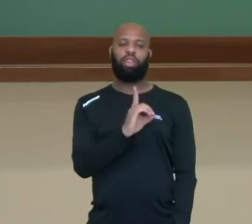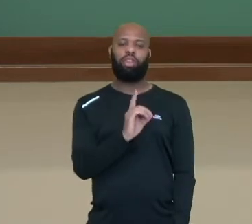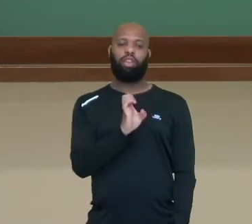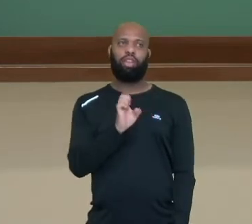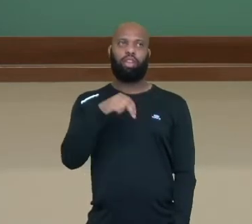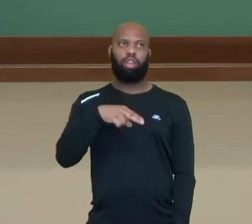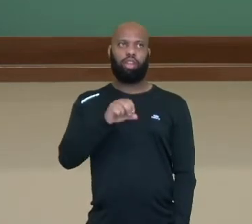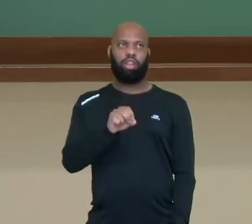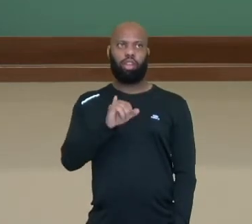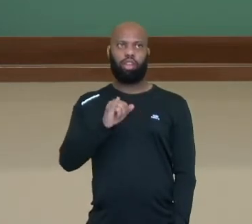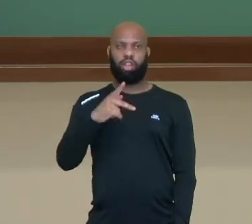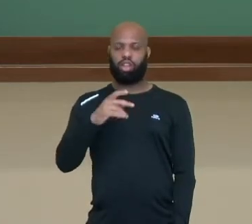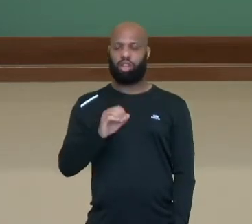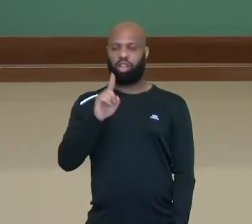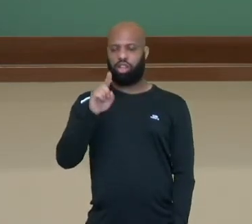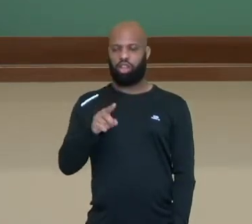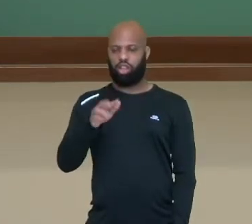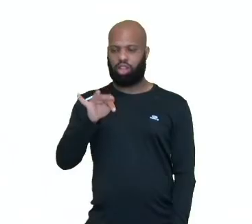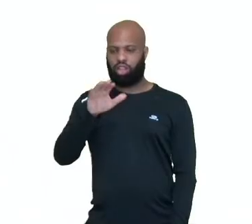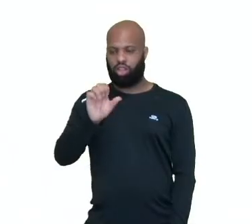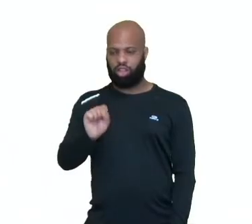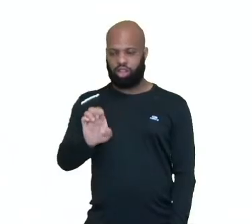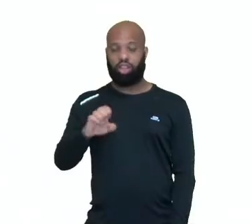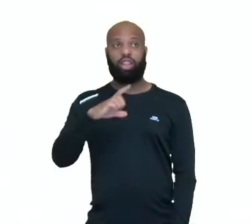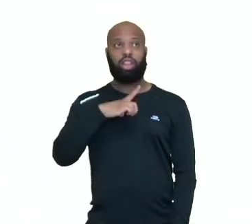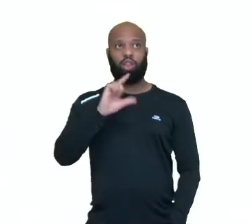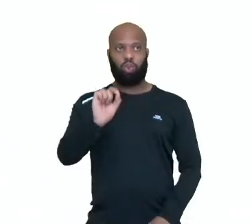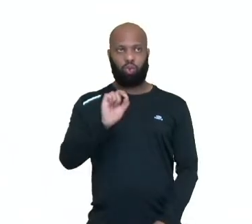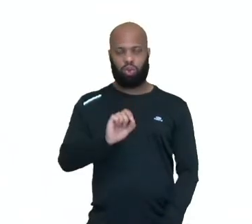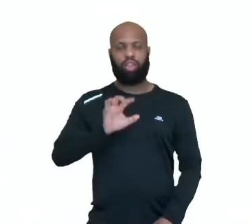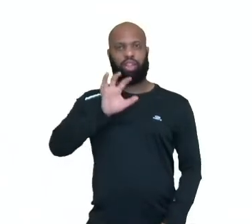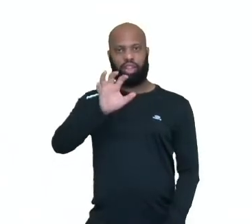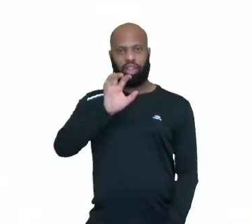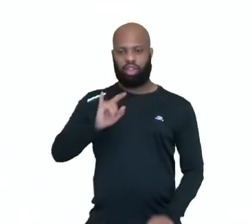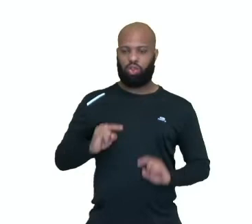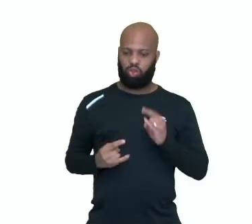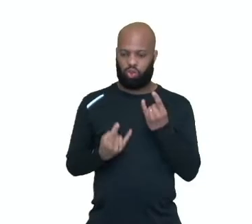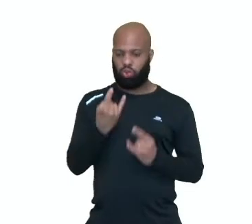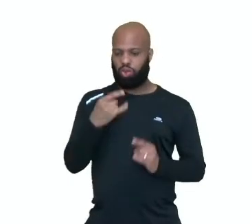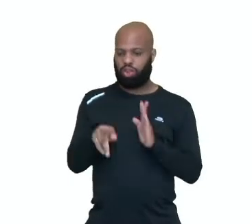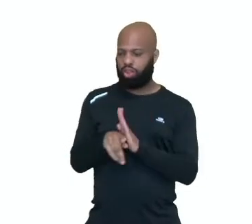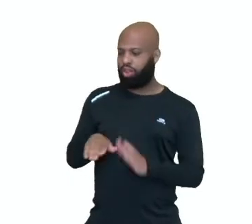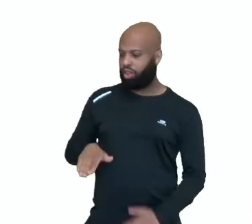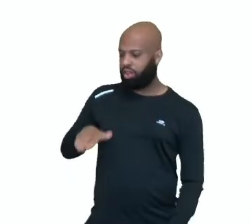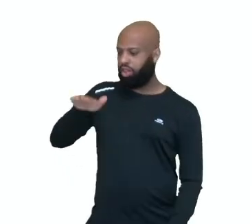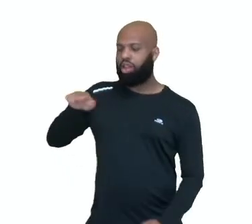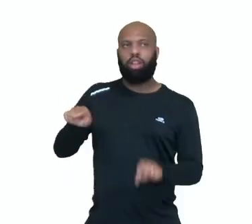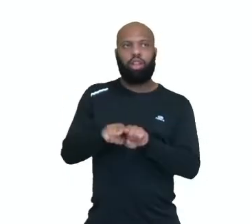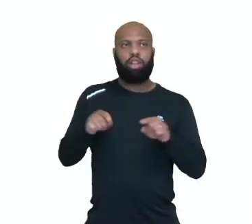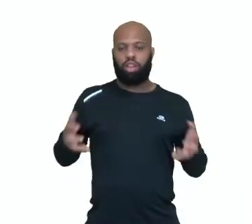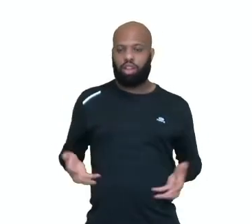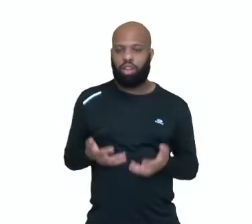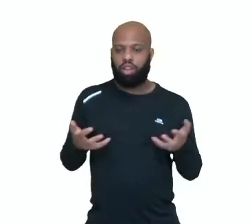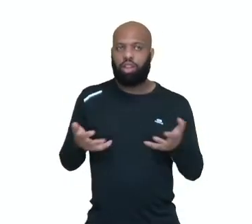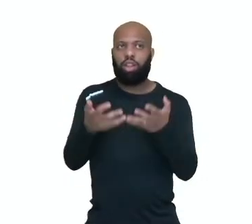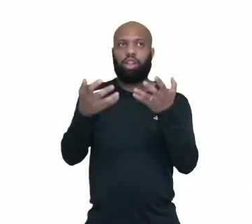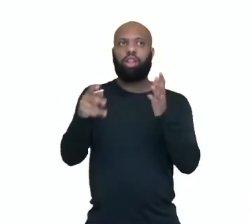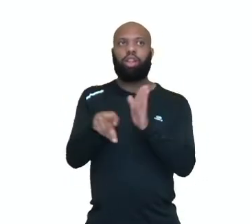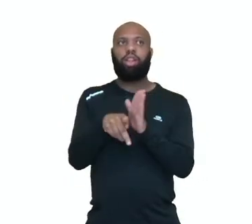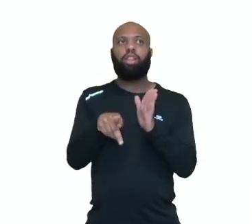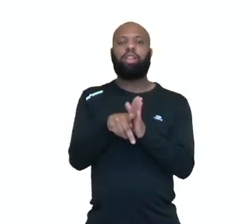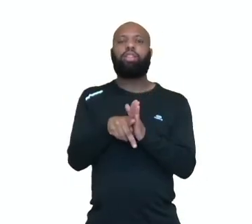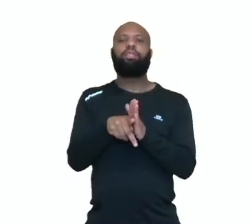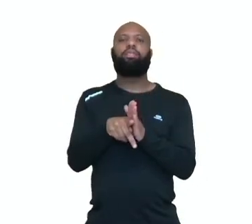parte anterior especificamente, é essa que produz esses hormônios, né? O hormônio do crescimento, o hormônio estimulante da tireoide, pra fazer com que